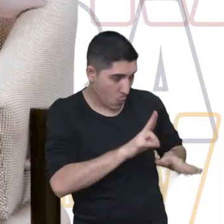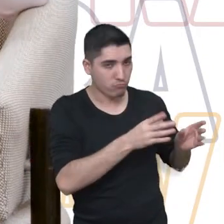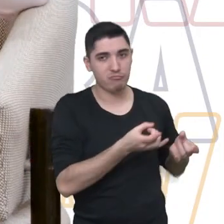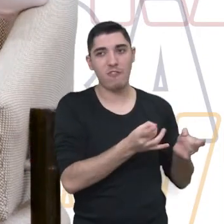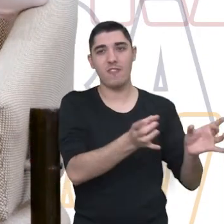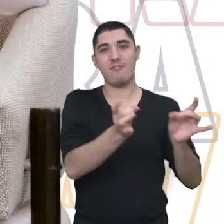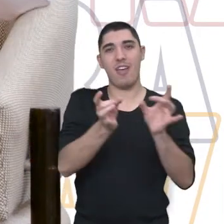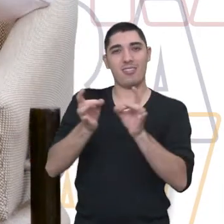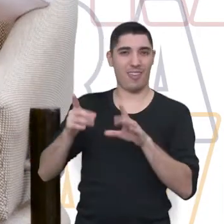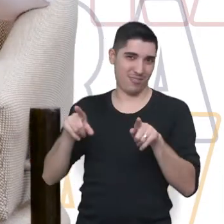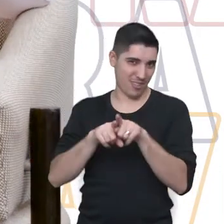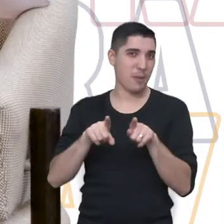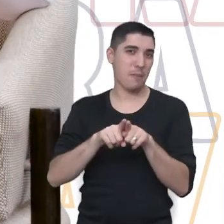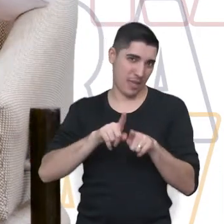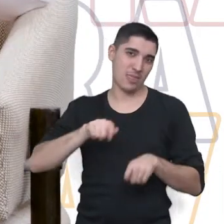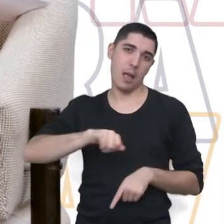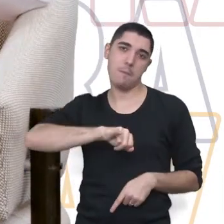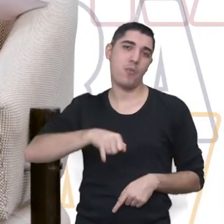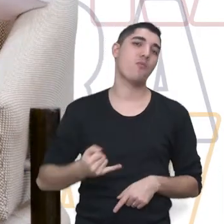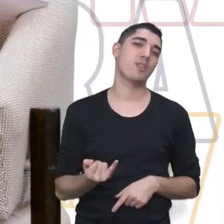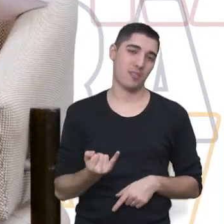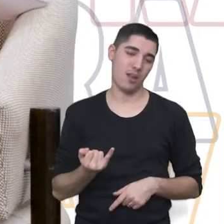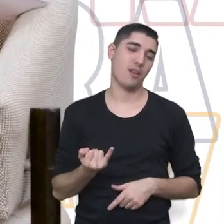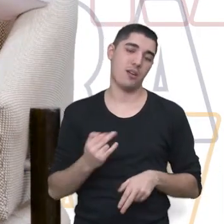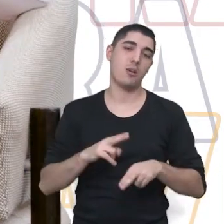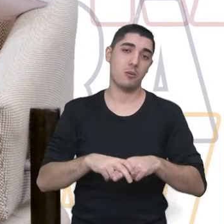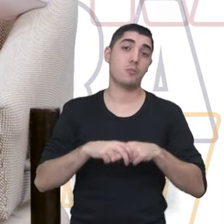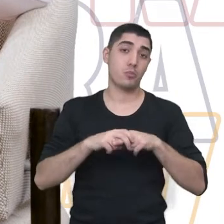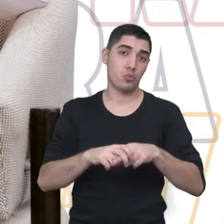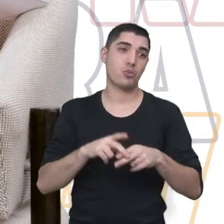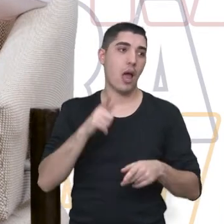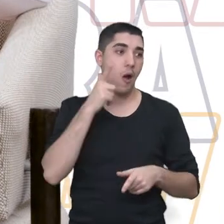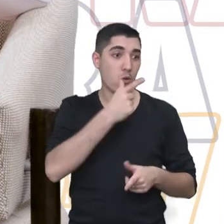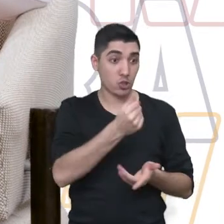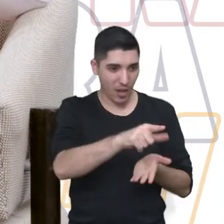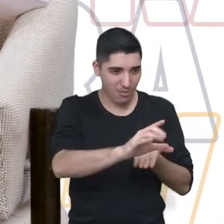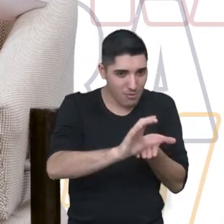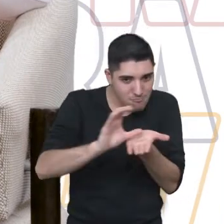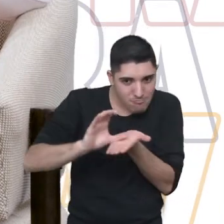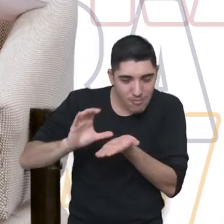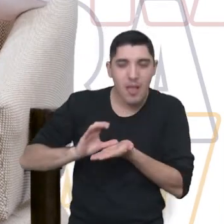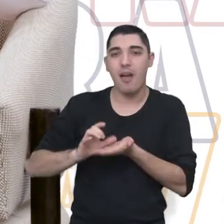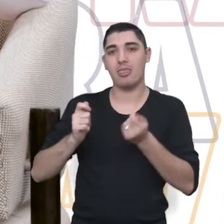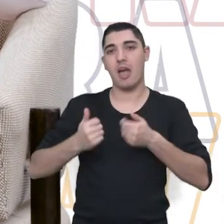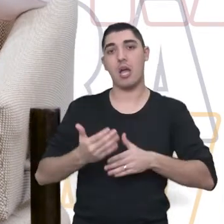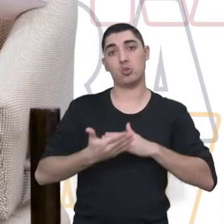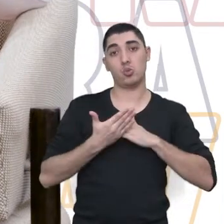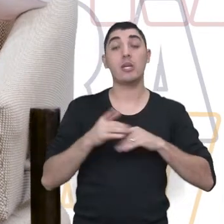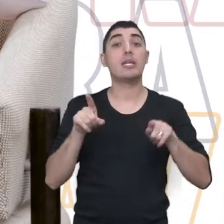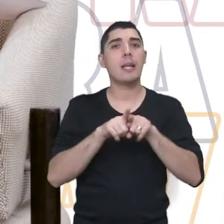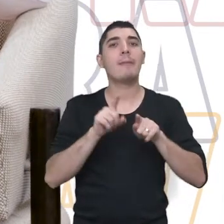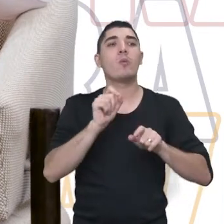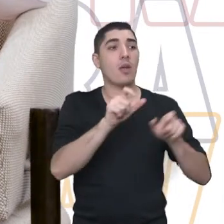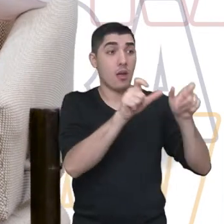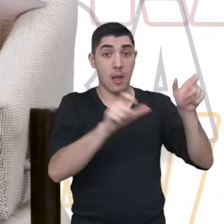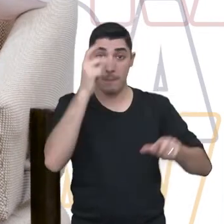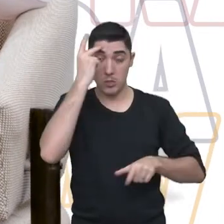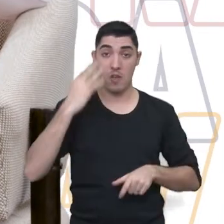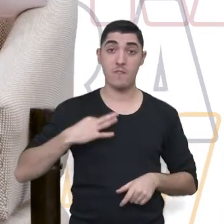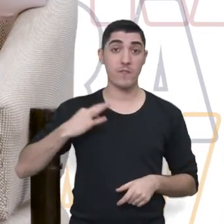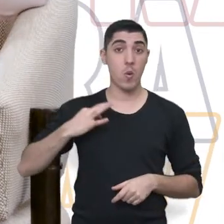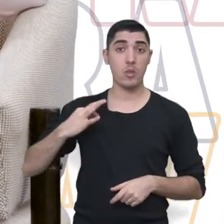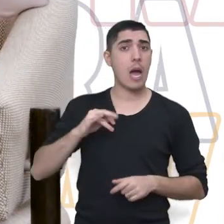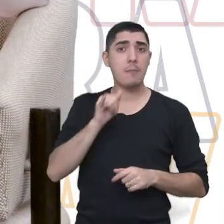também a venda dessas pertences nos ajuda. E os voluntários também,